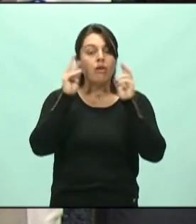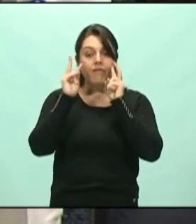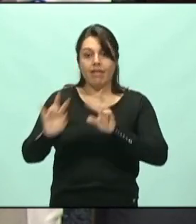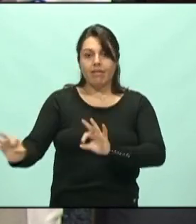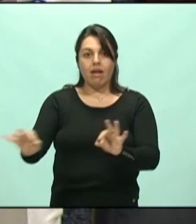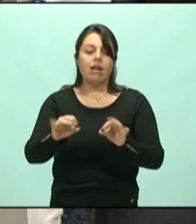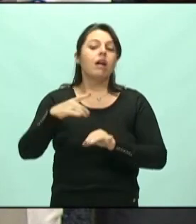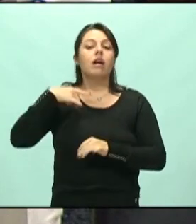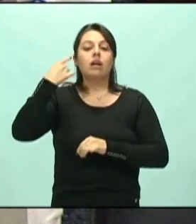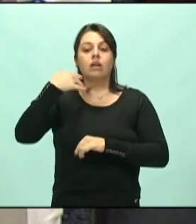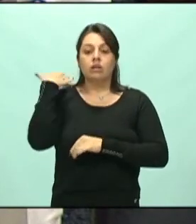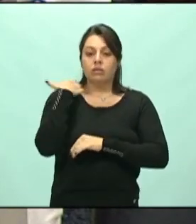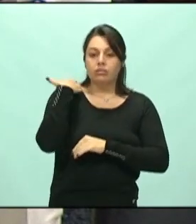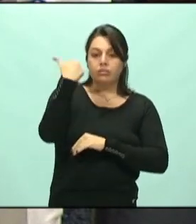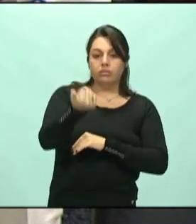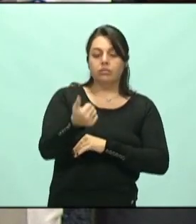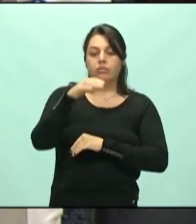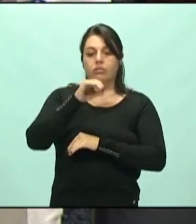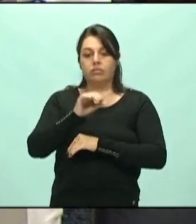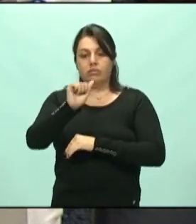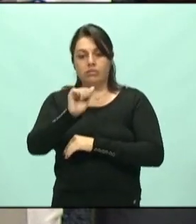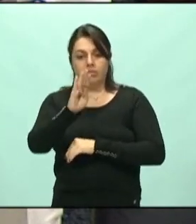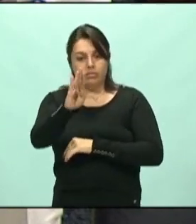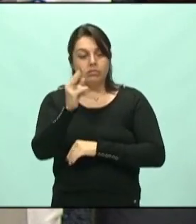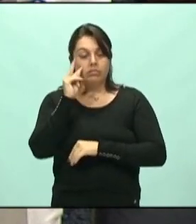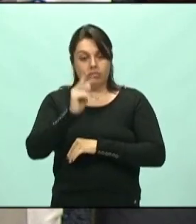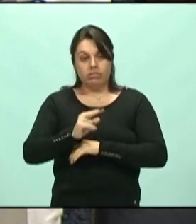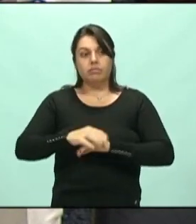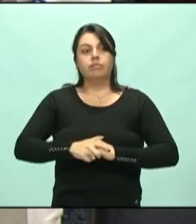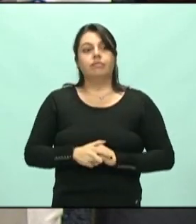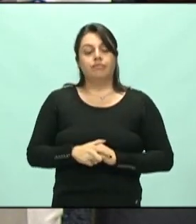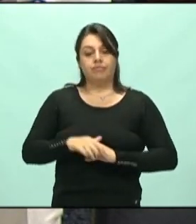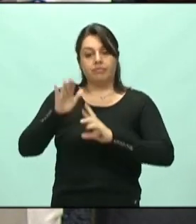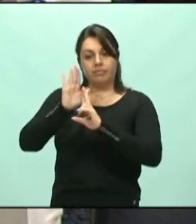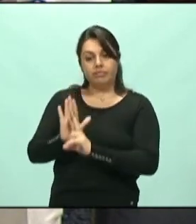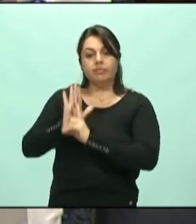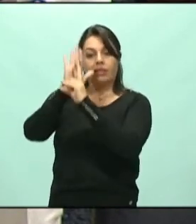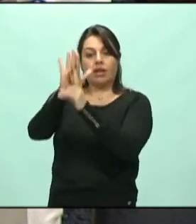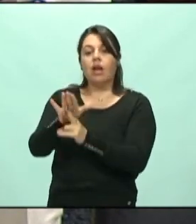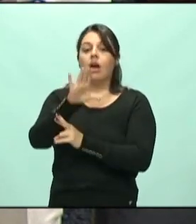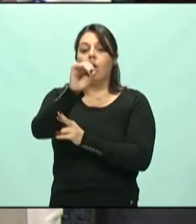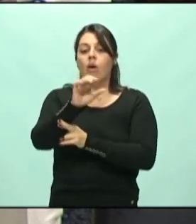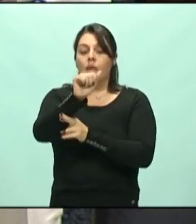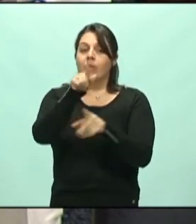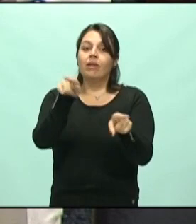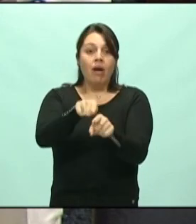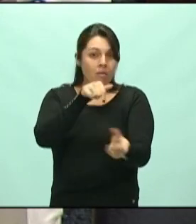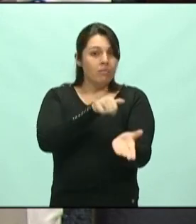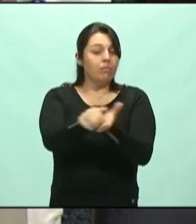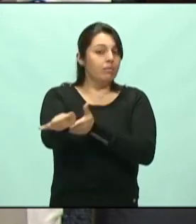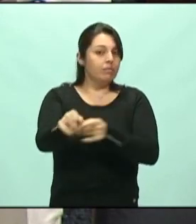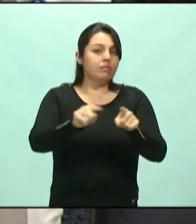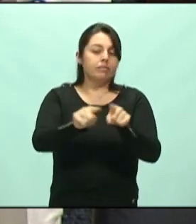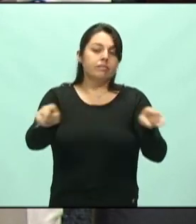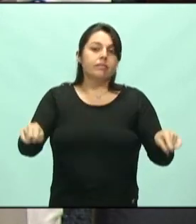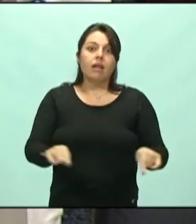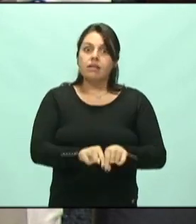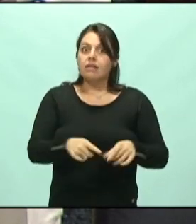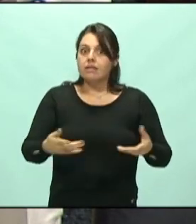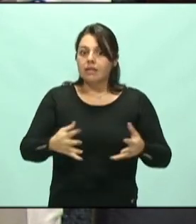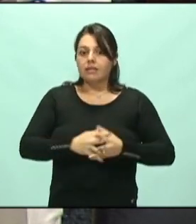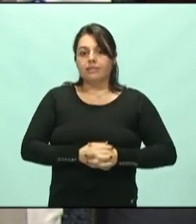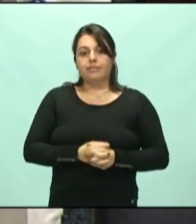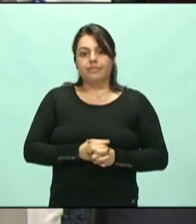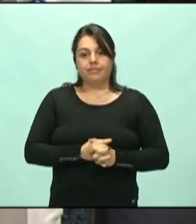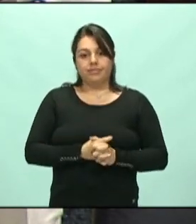A advogada chamou a OAB também, para ser representada, e a OAB também foi expulsa da sala. Mesmo que criou